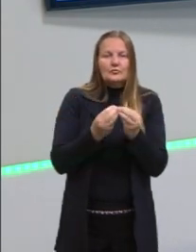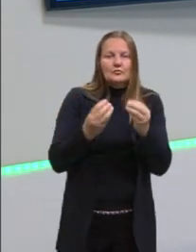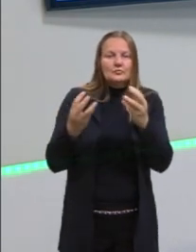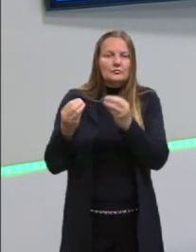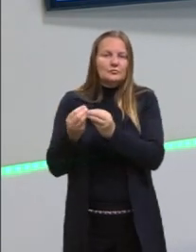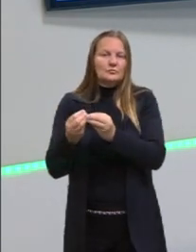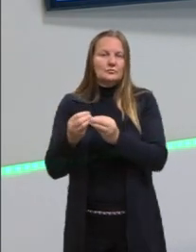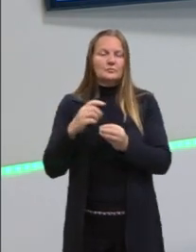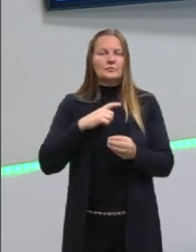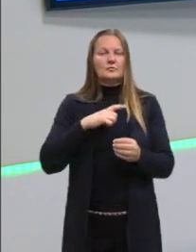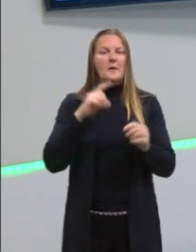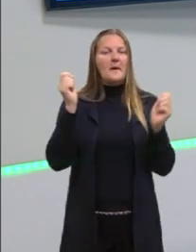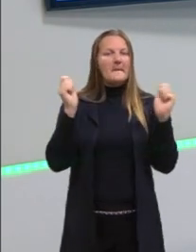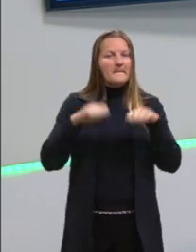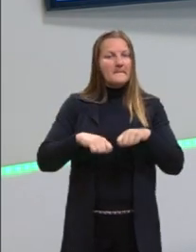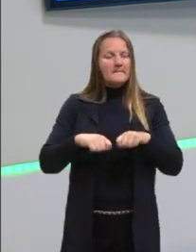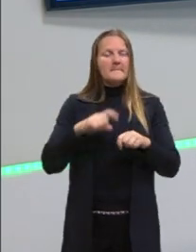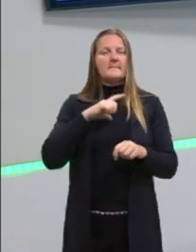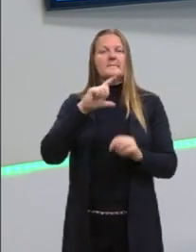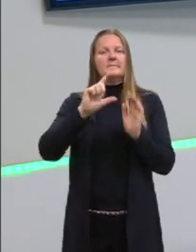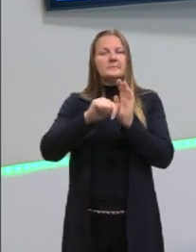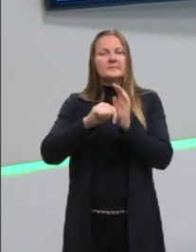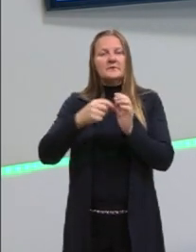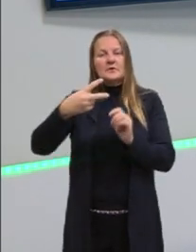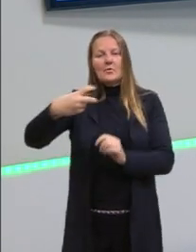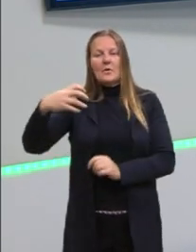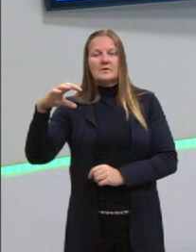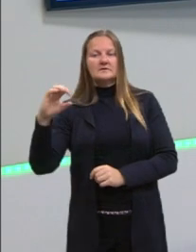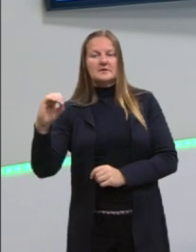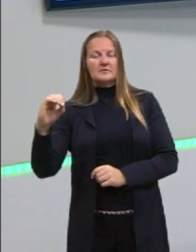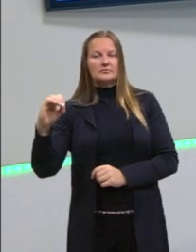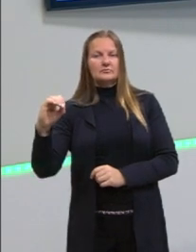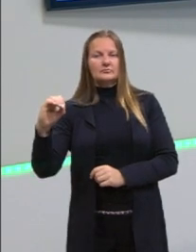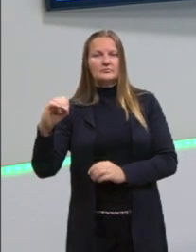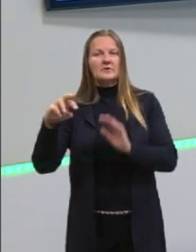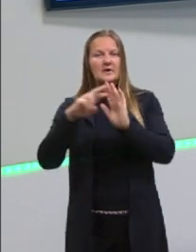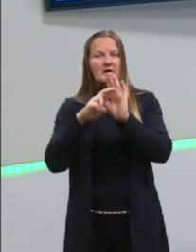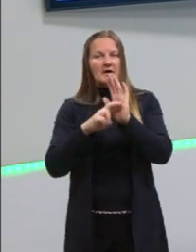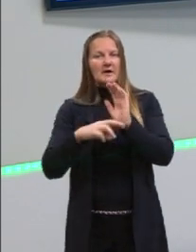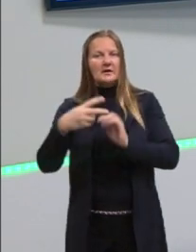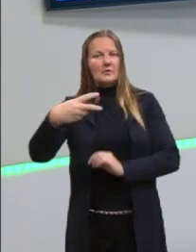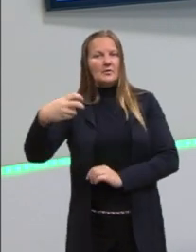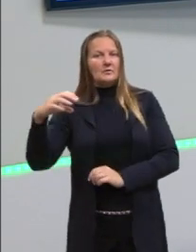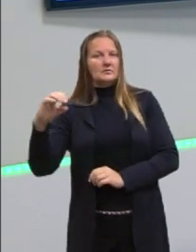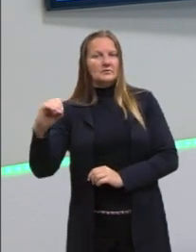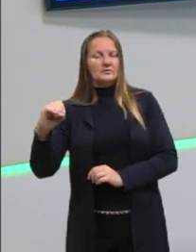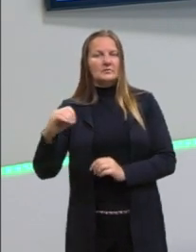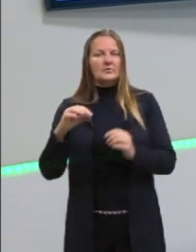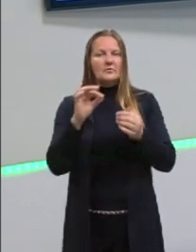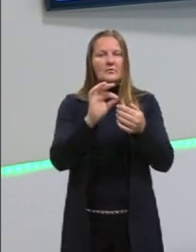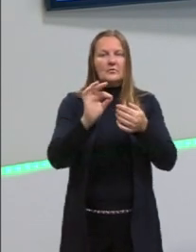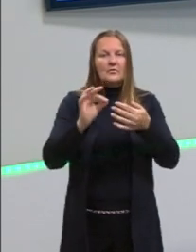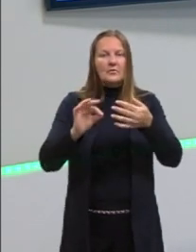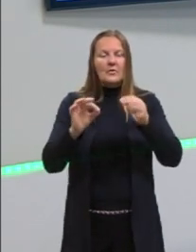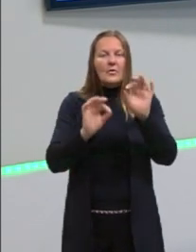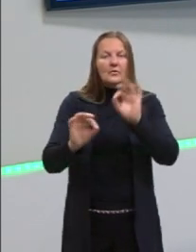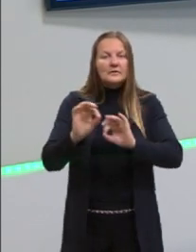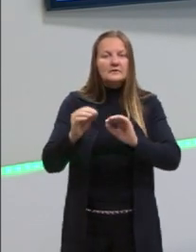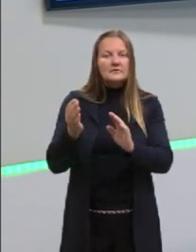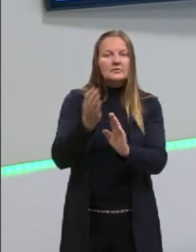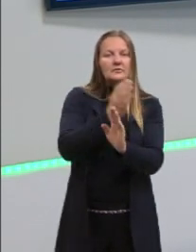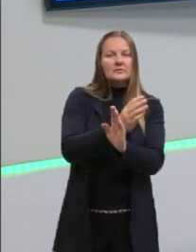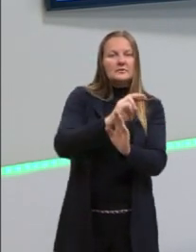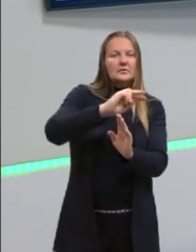os termos possíveis e deixar igual a zero. A ordem de cada termo vai seguir sempre